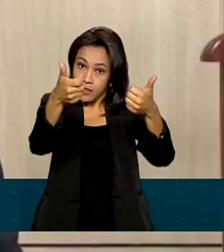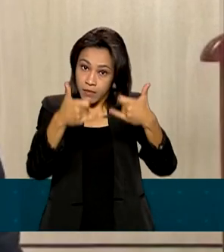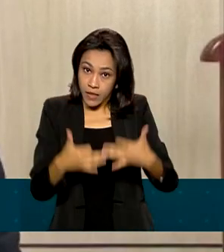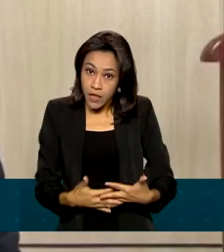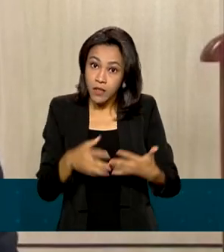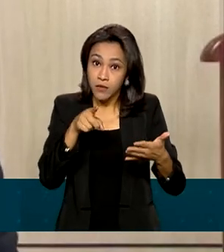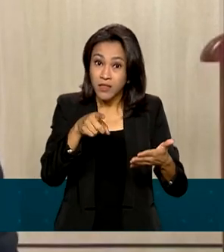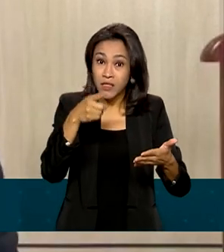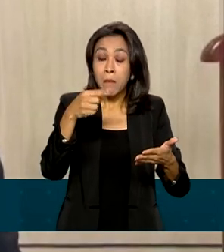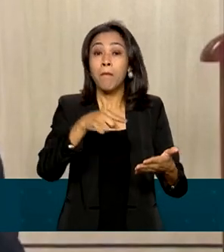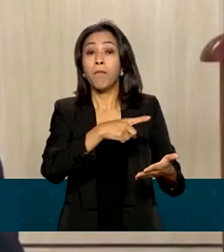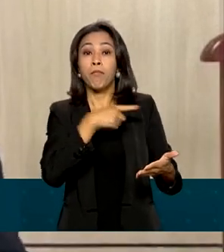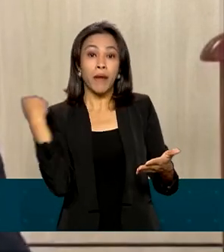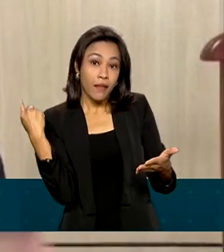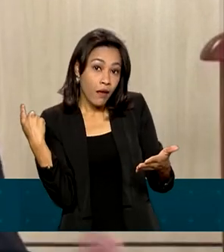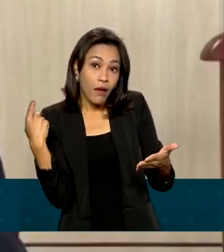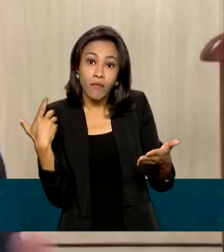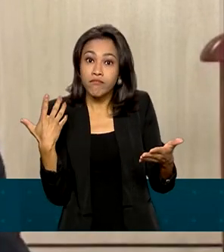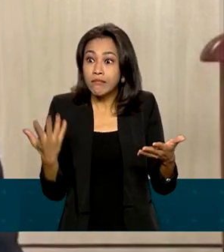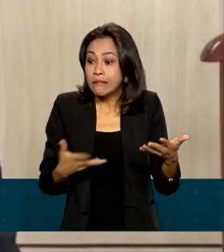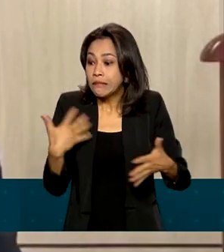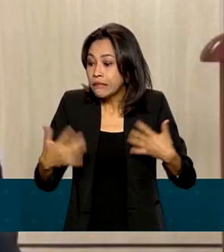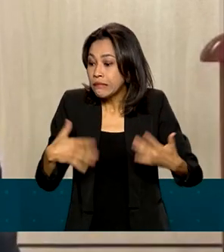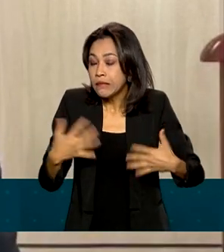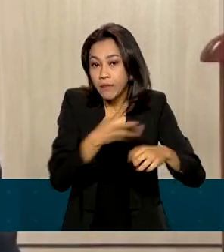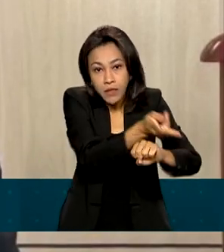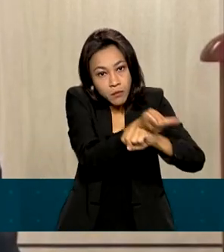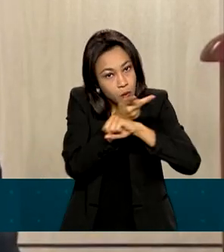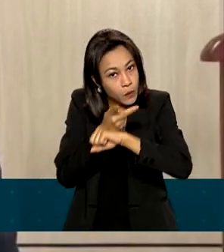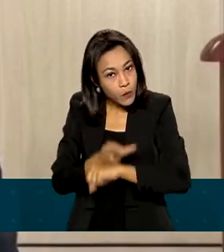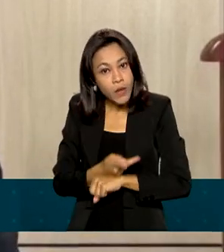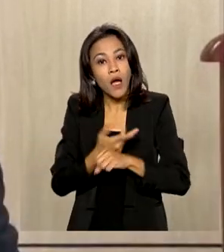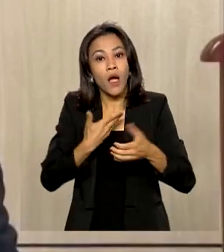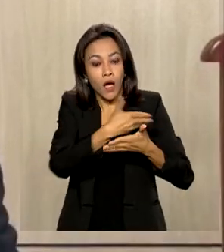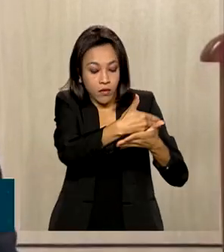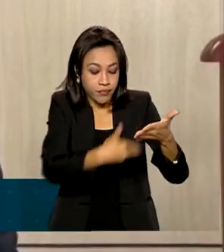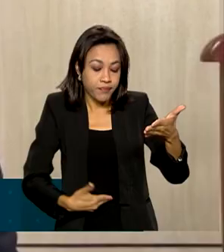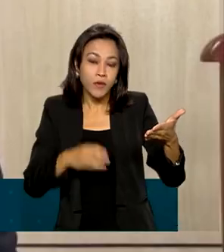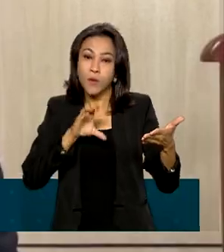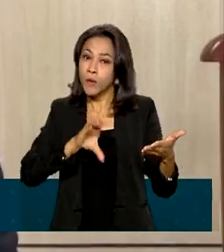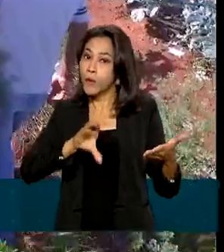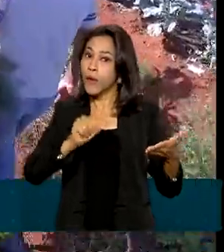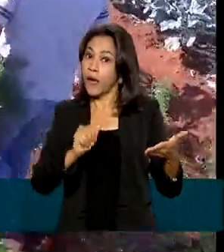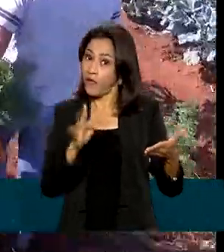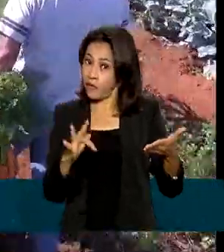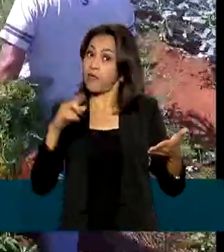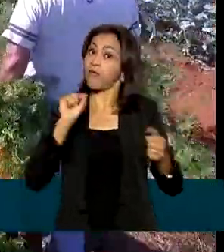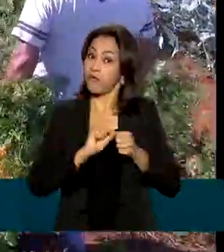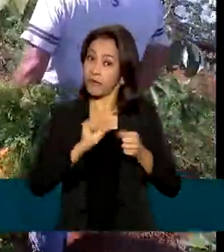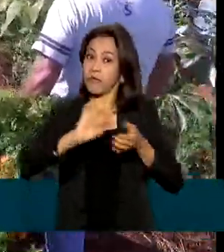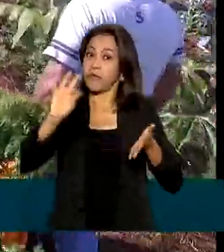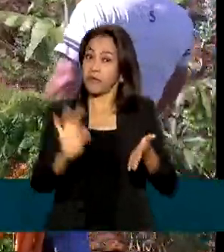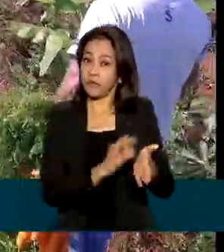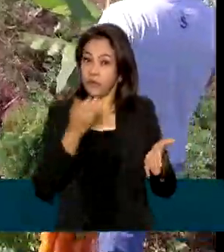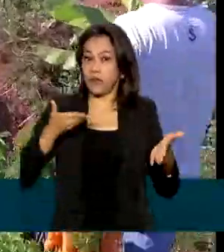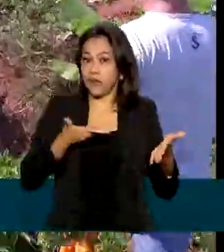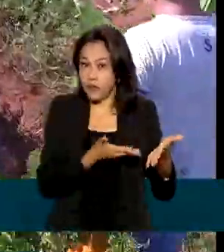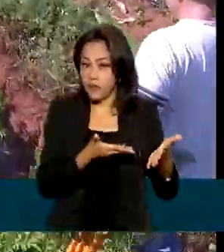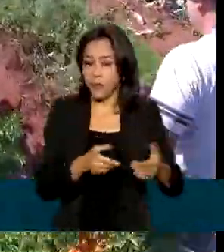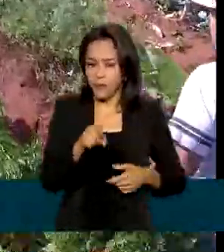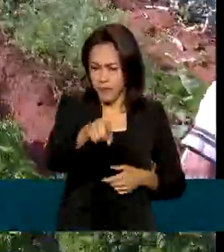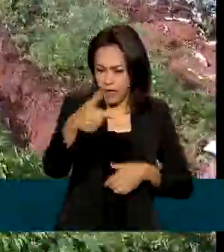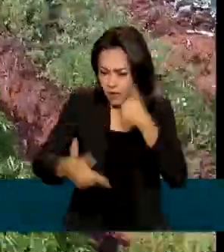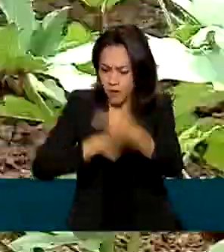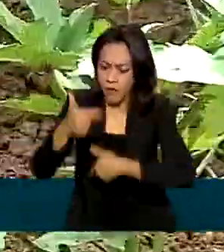DAP perder a validade, deverá buscar a rede cadastradora do CAF para fazer a sua inscrição. E para o trabalho no campo